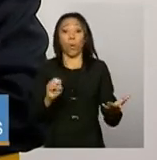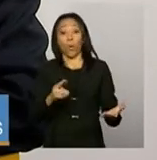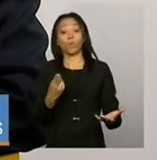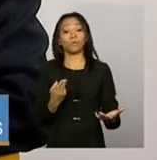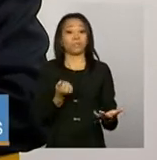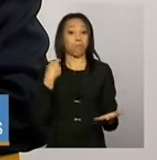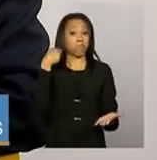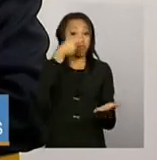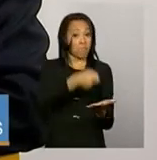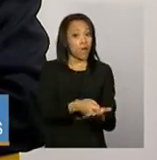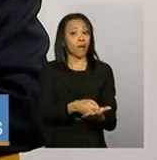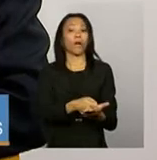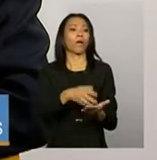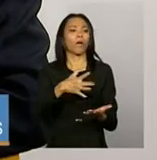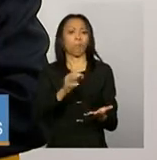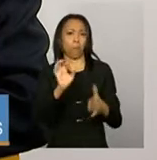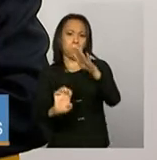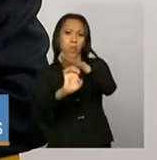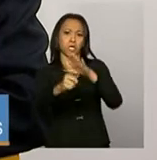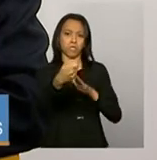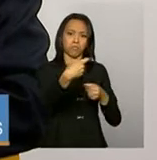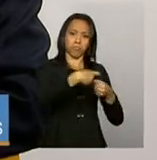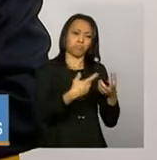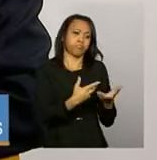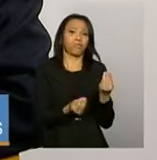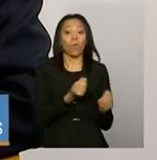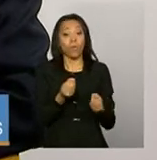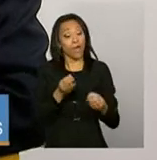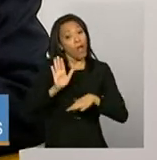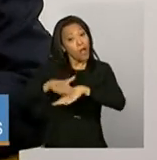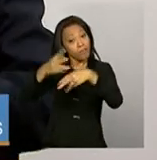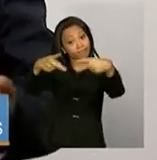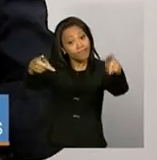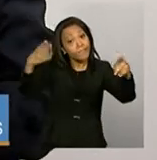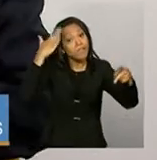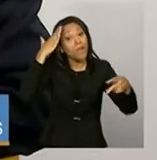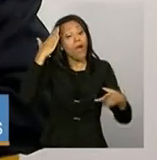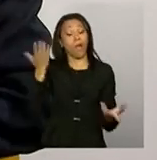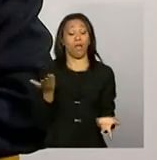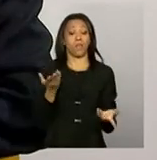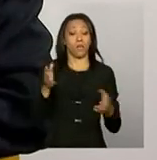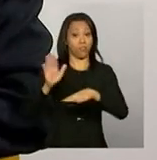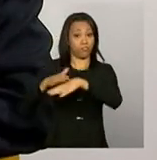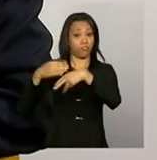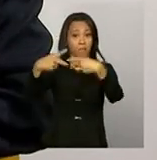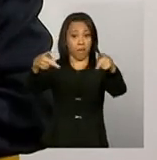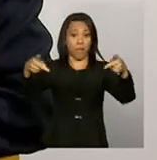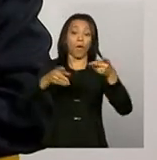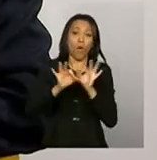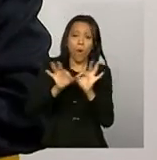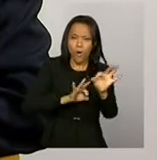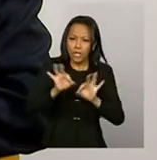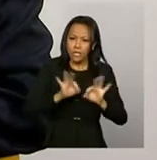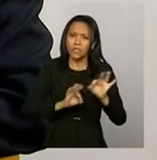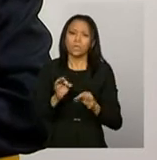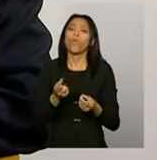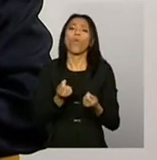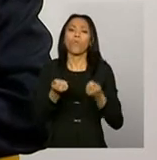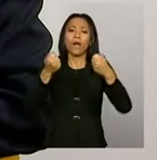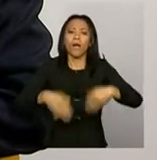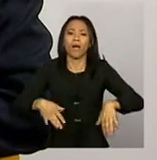um cadastrador, o município é quem sabe. Então, ele faz o planejamento desse recurso,